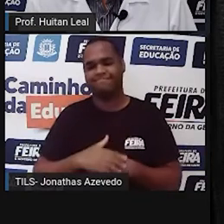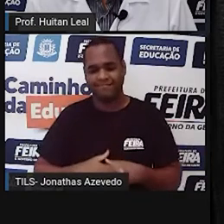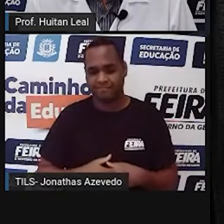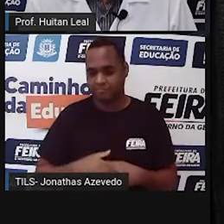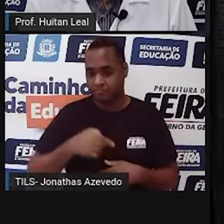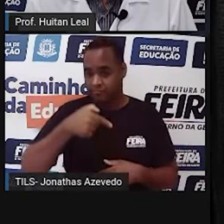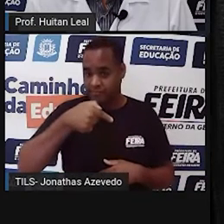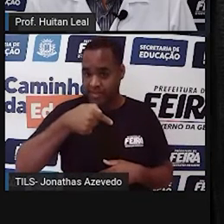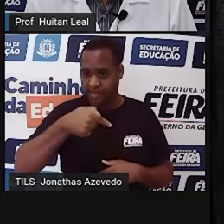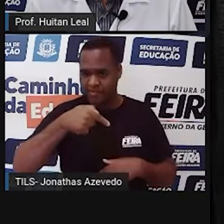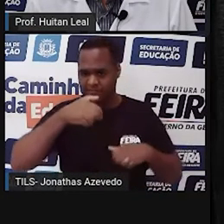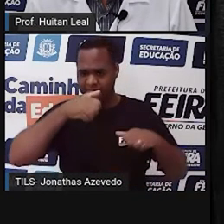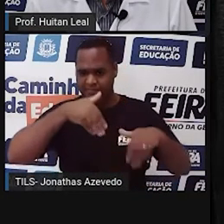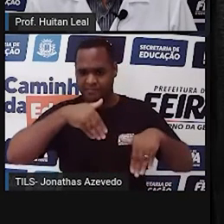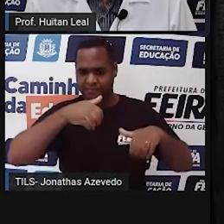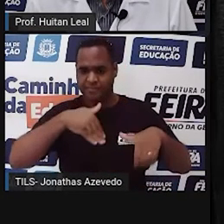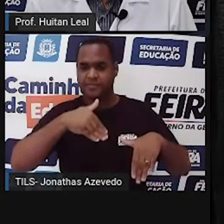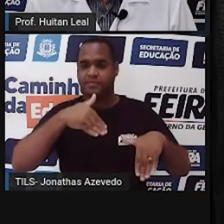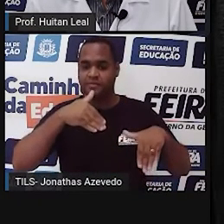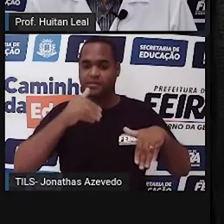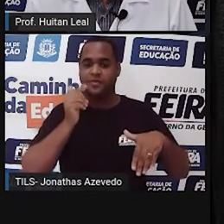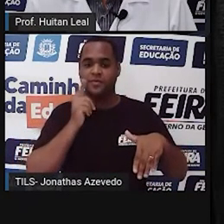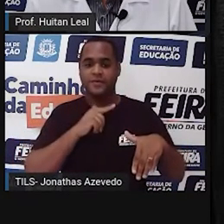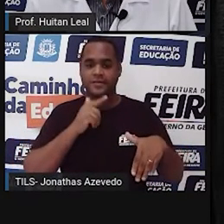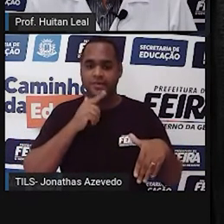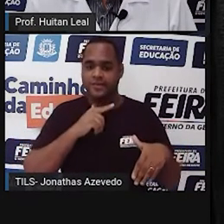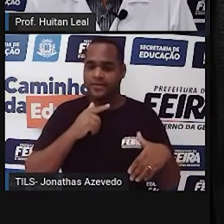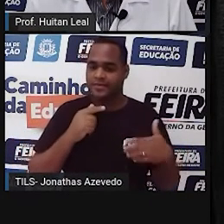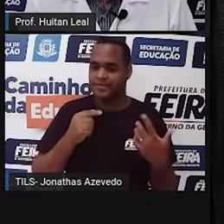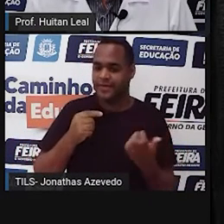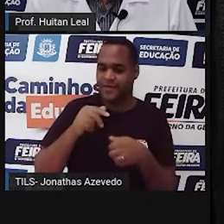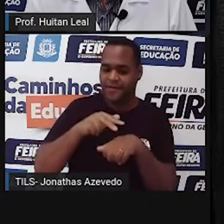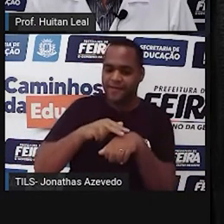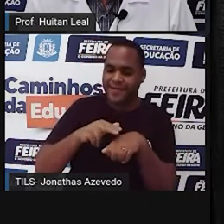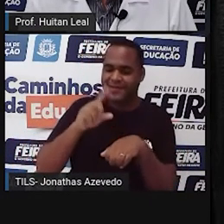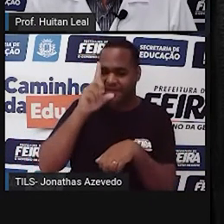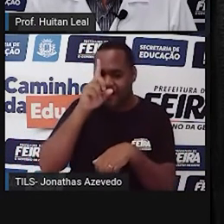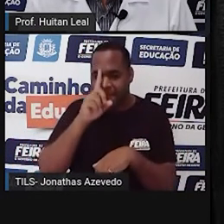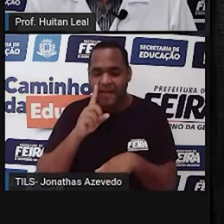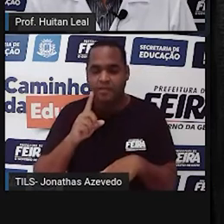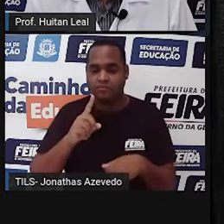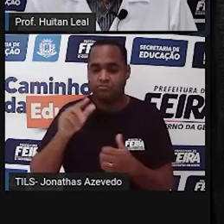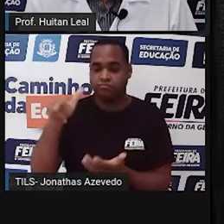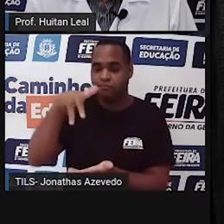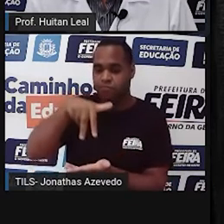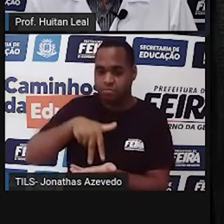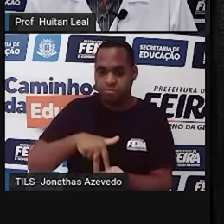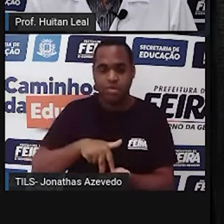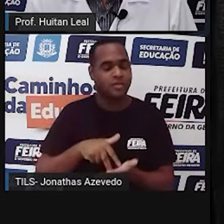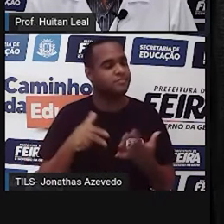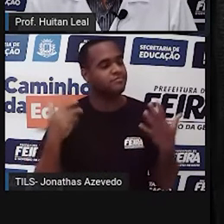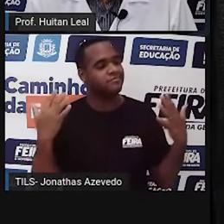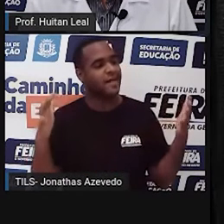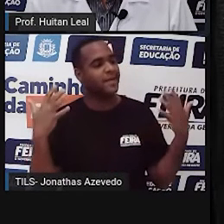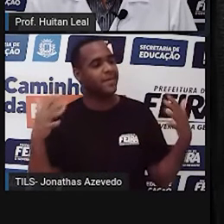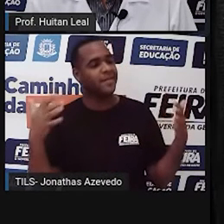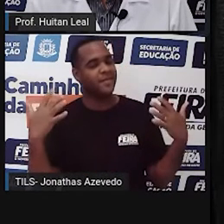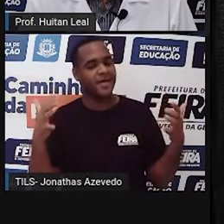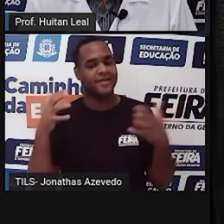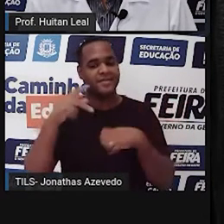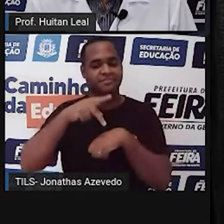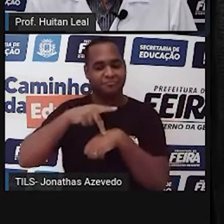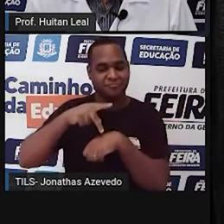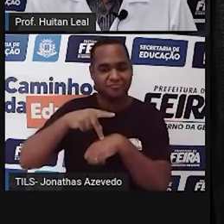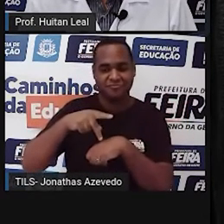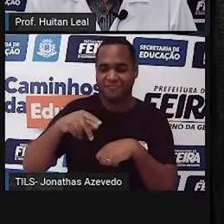setembro, Israel desfilou, pintado de verde e amarelo, aplaudido de pé pela vila Pedra.